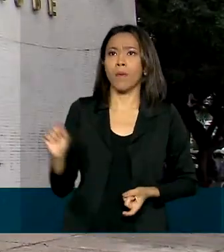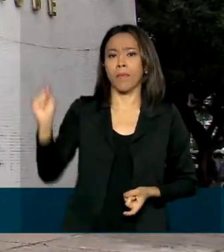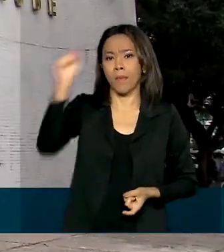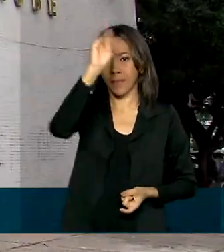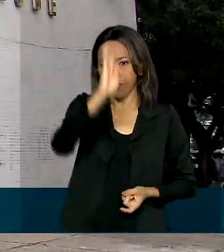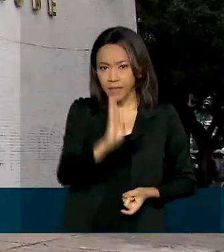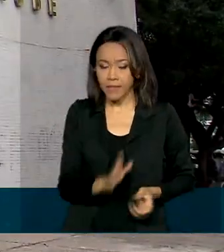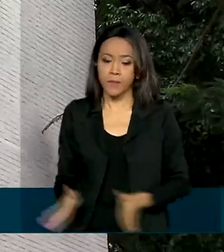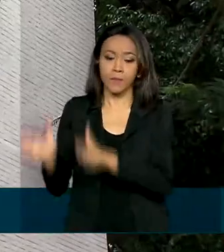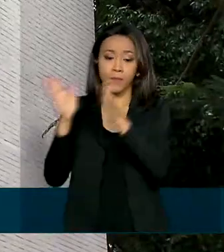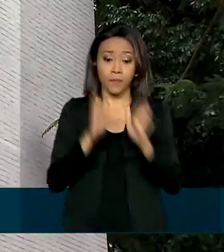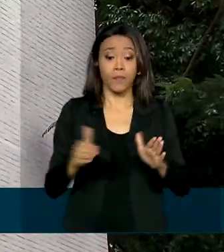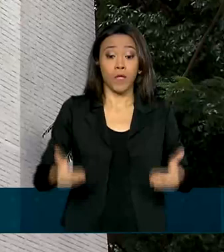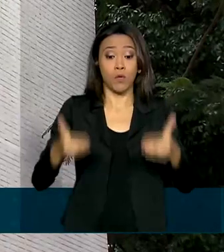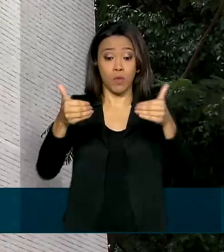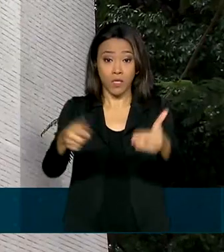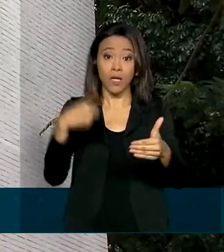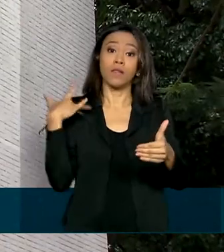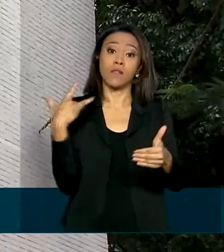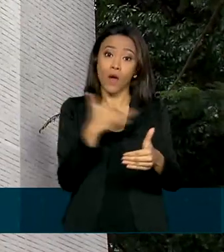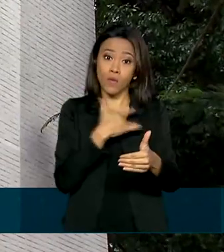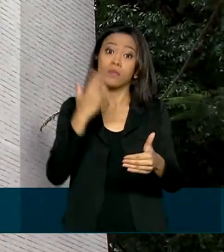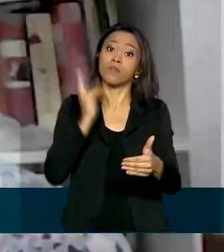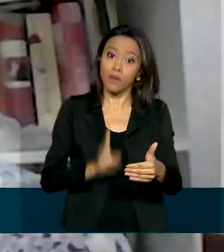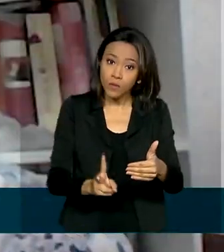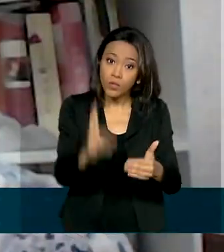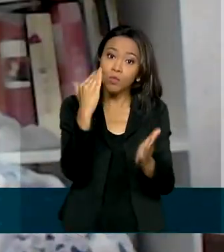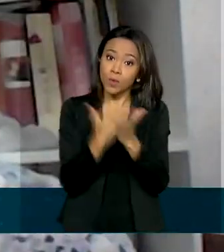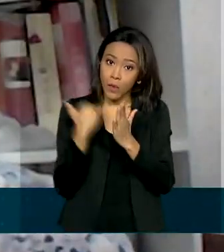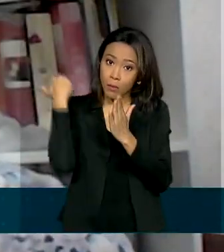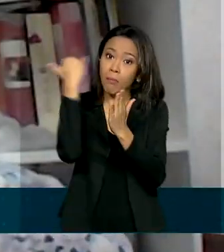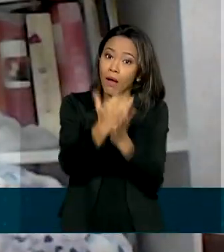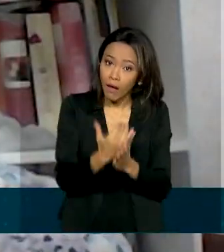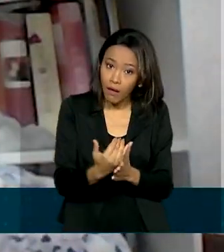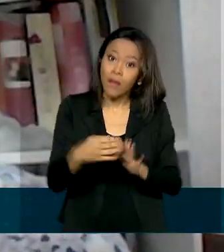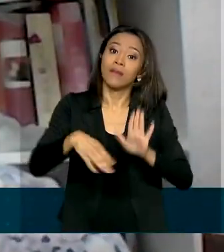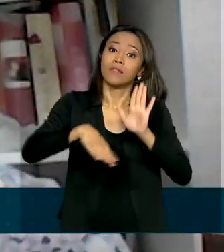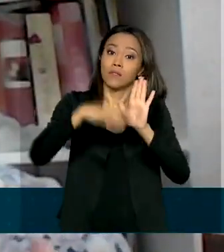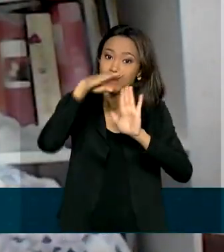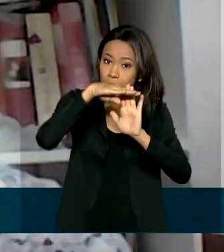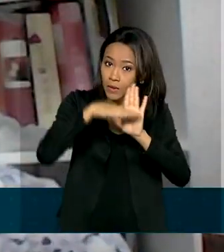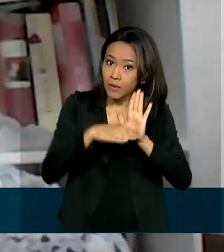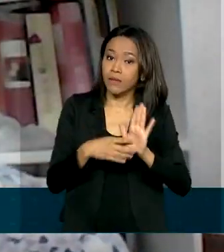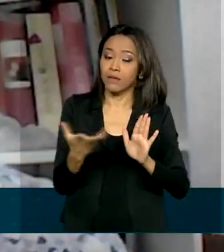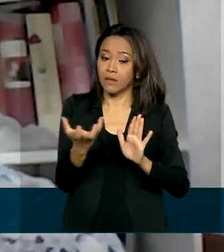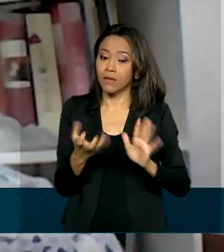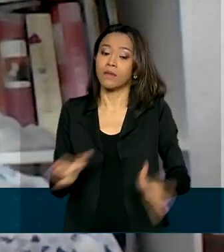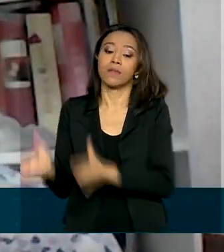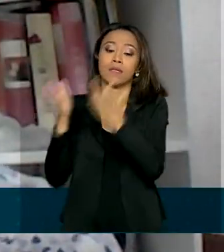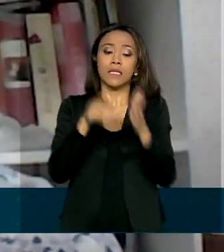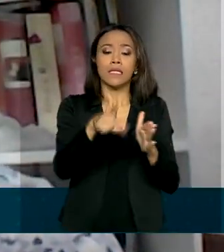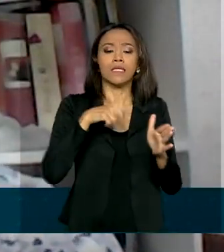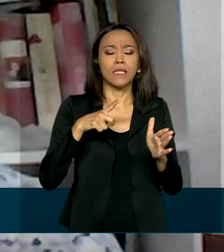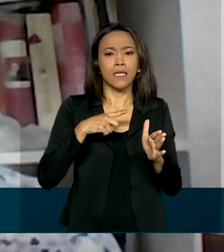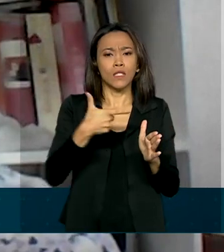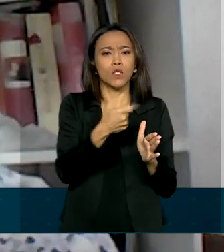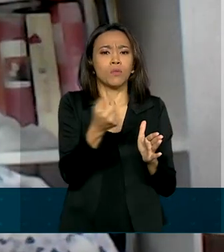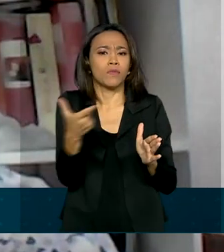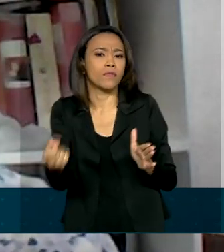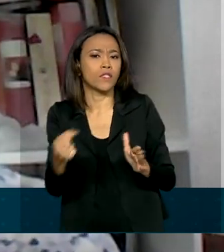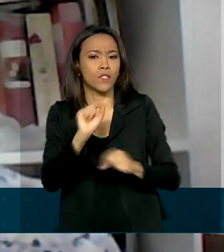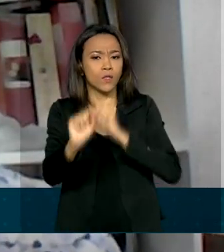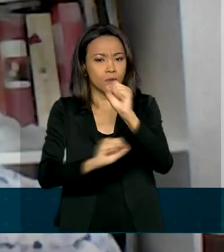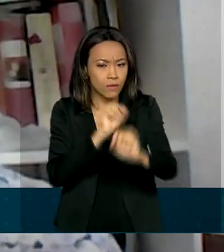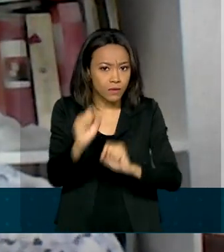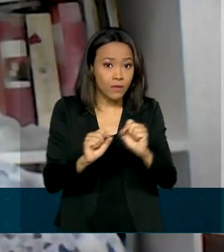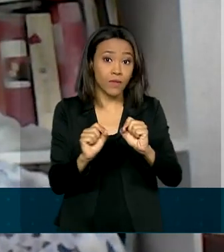Ministério quer expandir o programa ainda este ano. Em 2020, está previsto um grande investimento para a renovação de